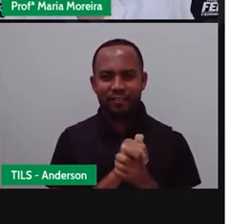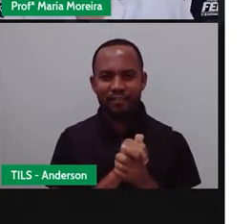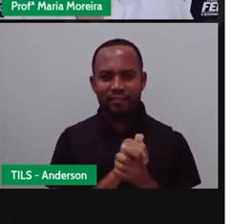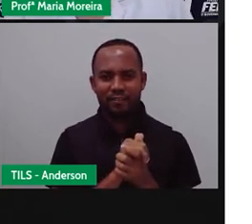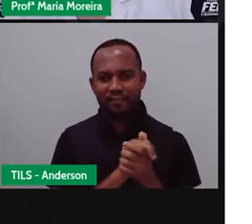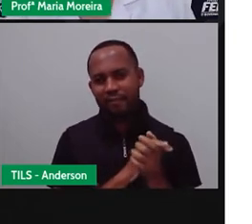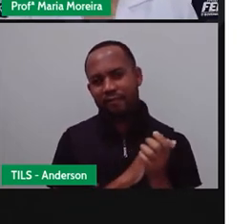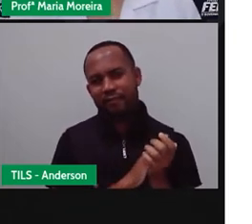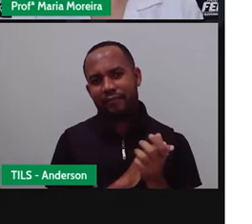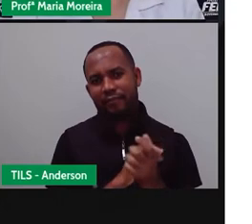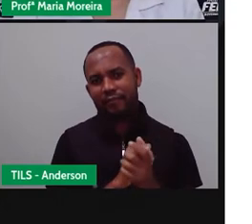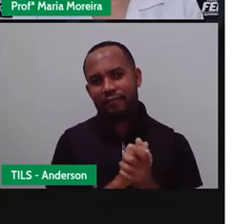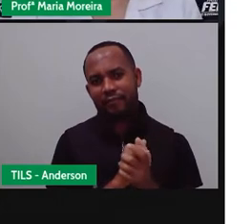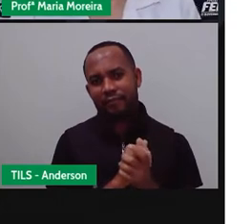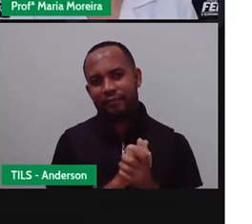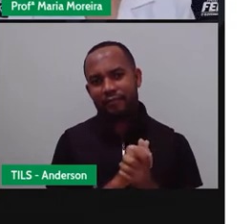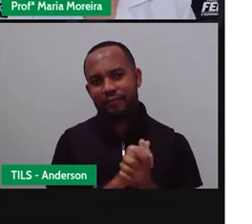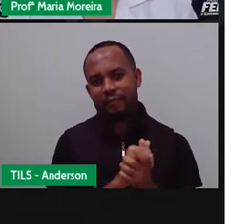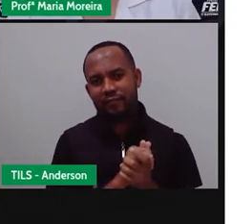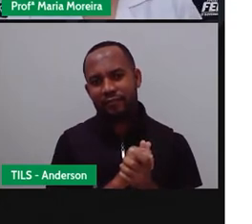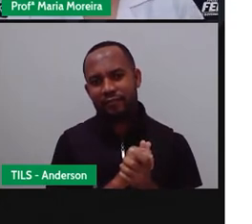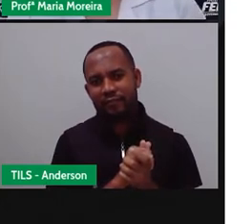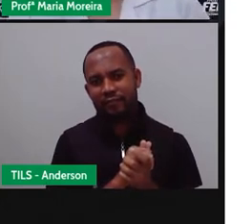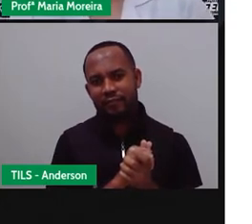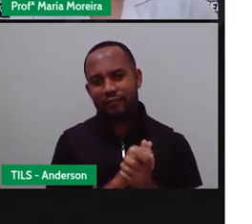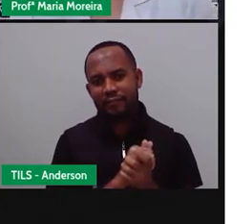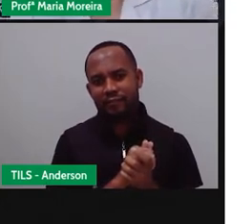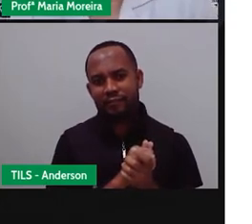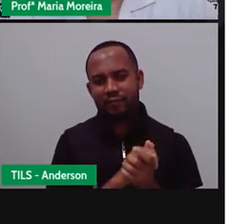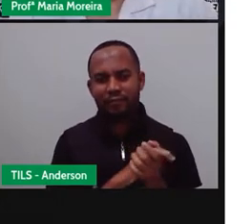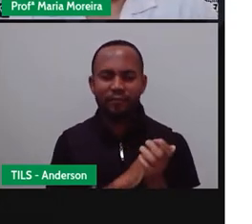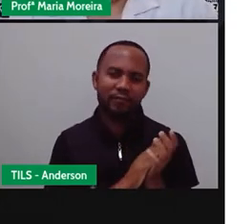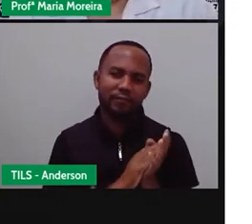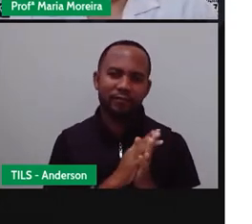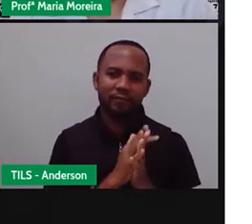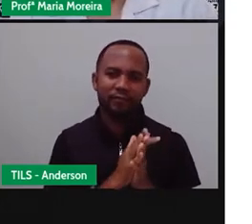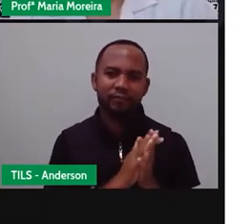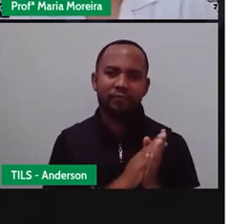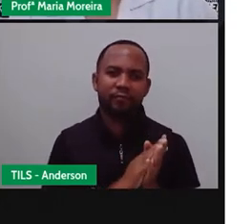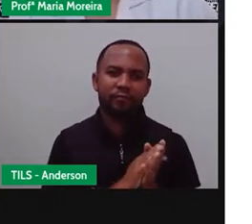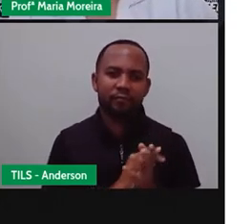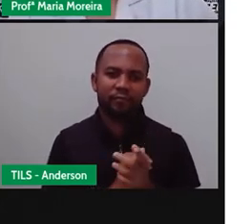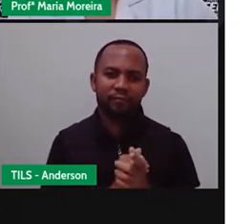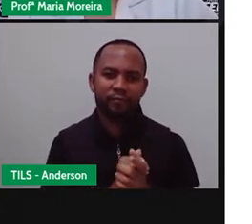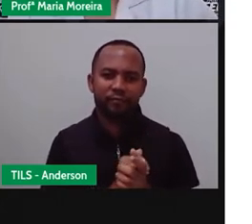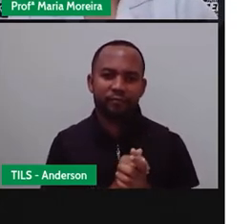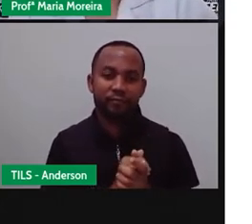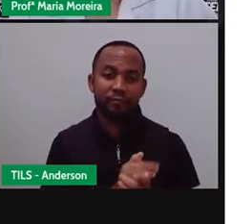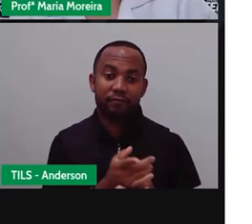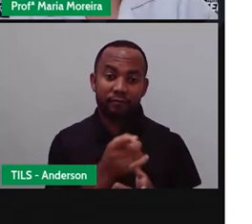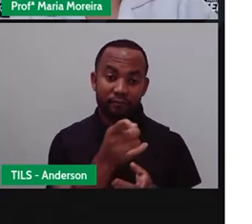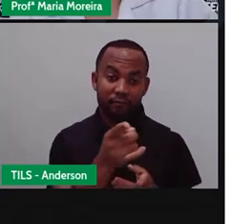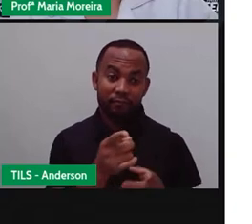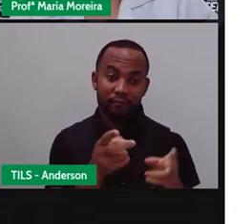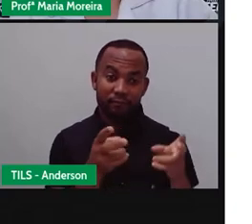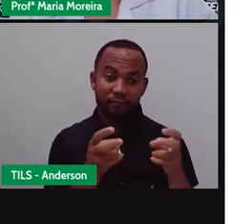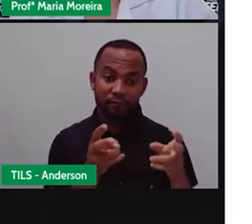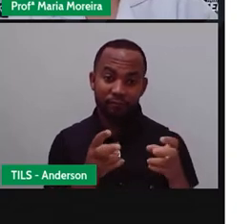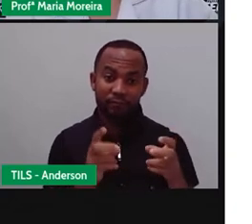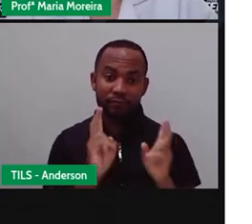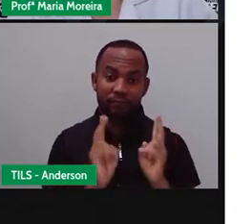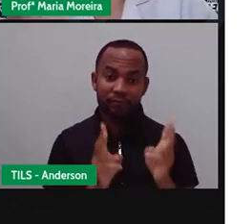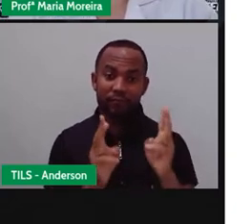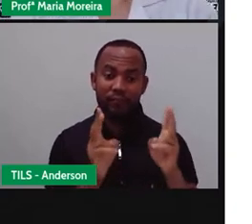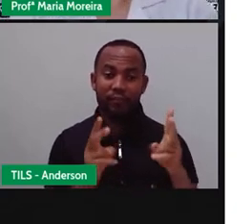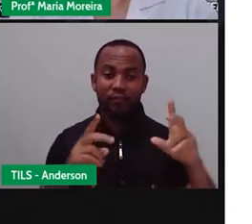Michael Jackson. É meu inglês assim, coisa maravilhosa. Bom, então vamos lá. Esse aqui, né? Percebam que sempre atrás dele,